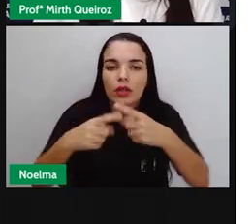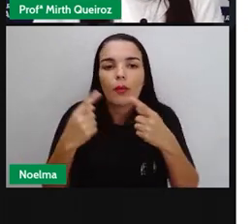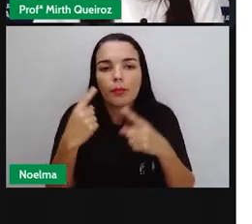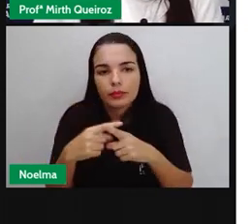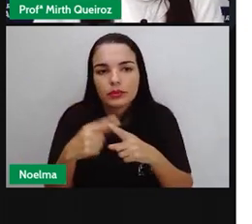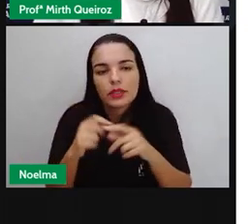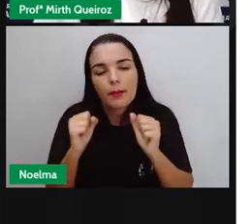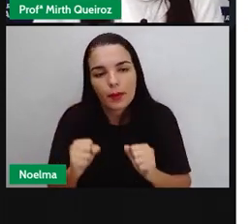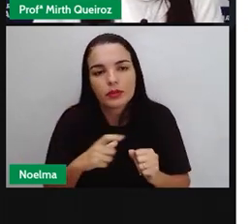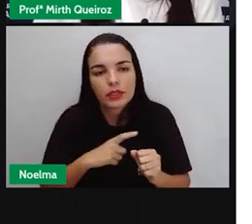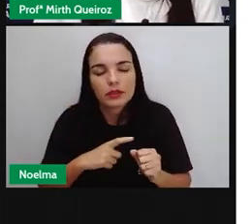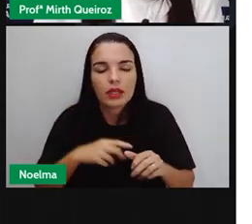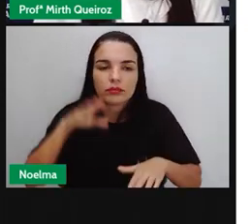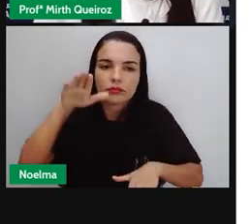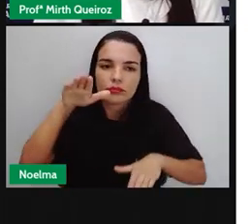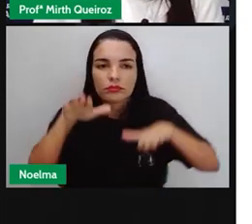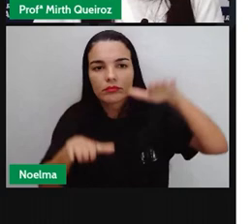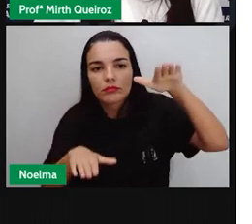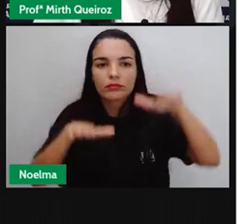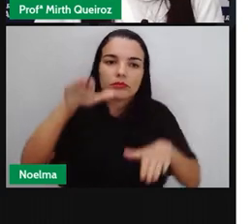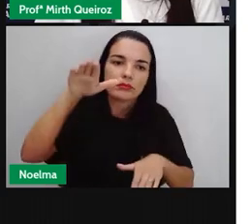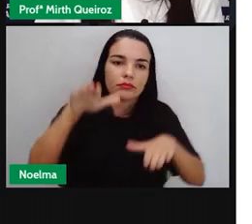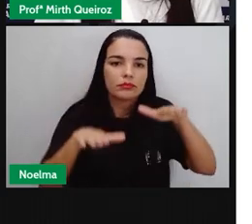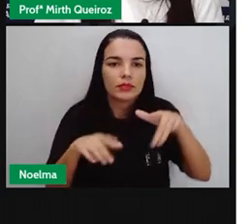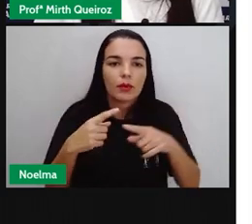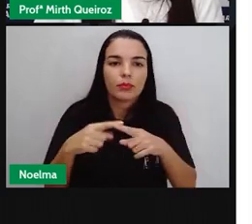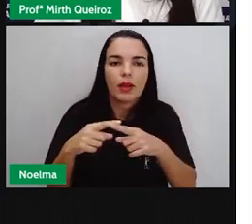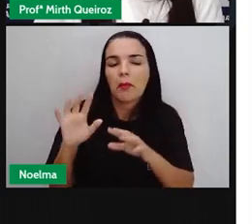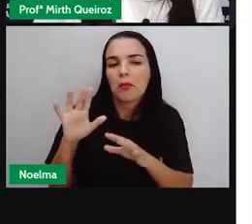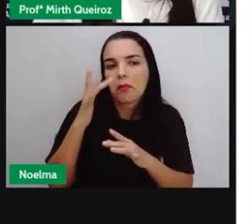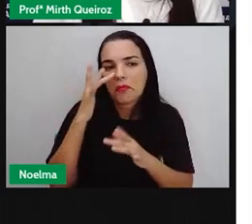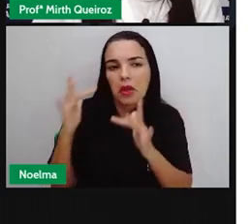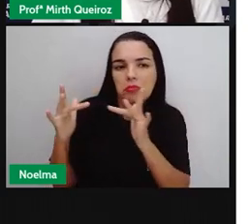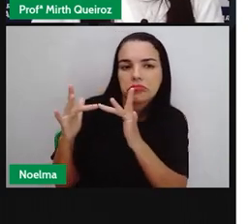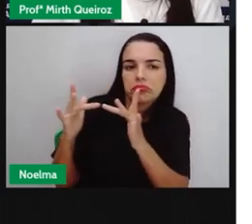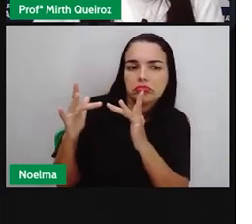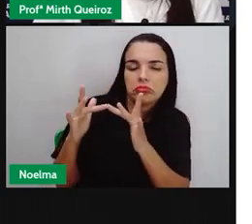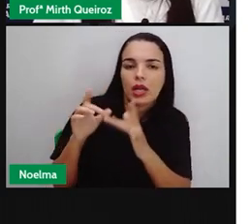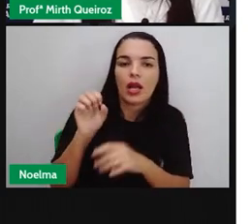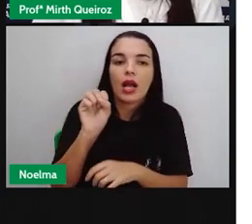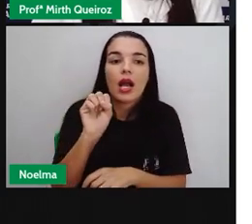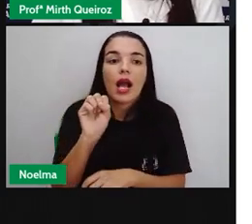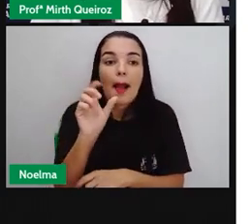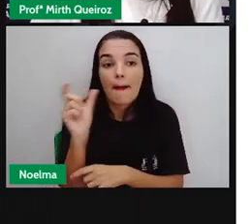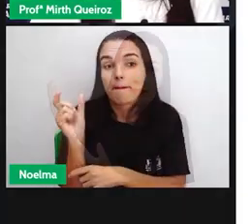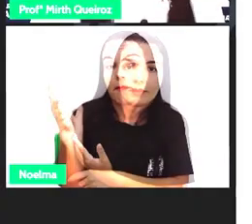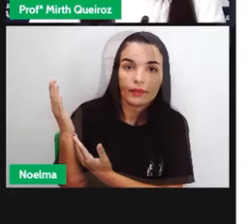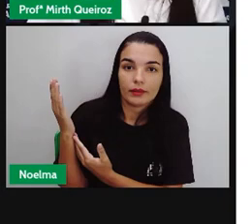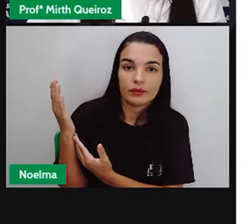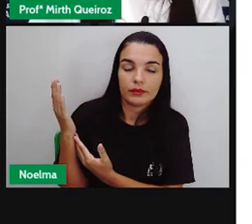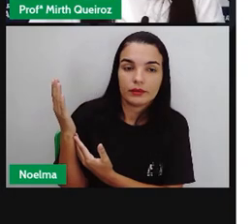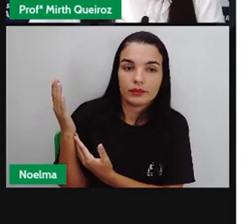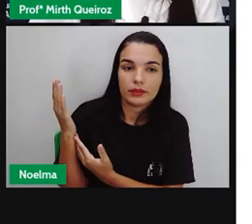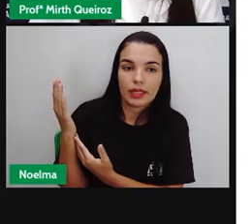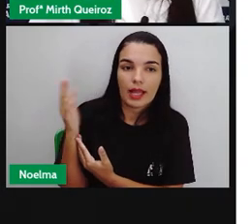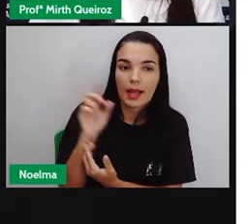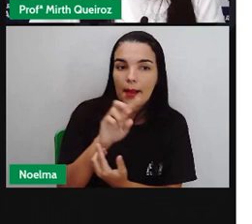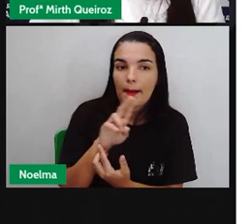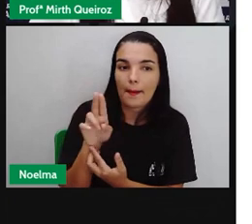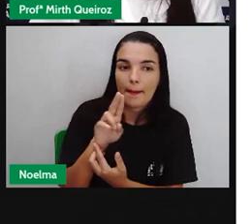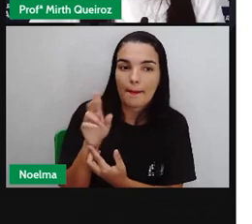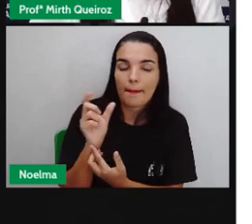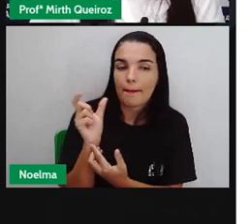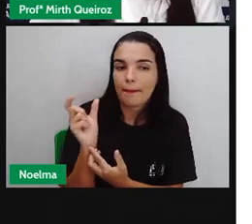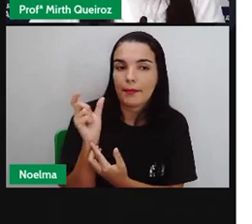haver uma variação, né? De acordo com o substantivo que ele qualifica. Os termos